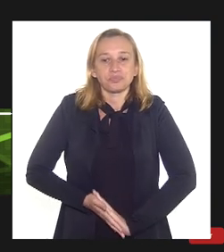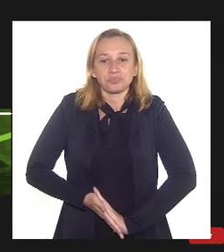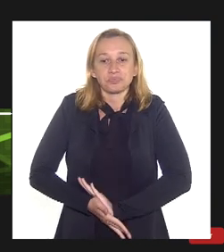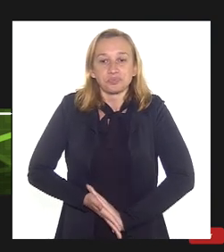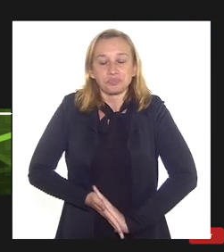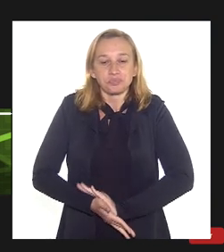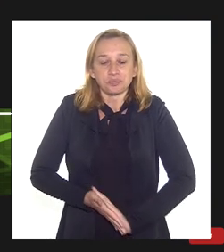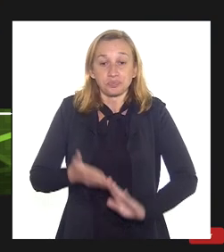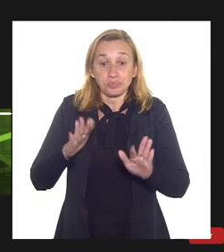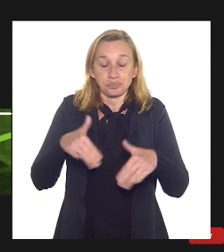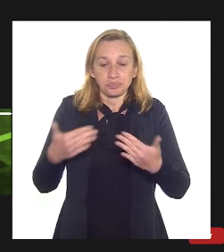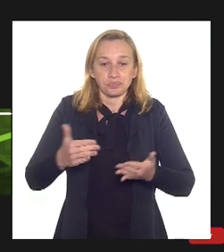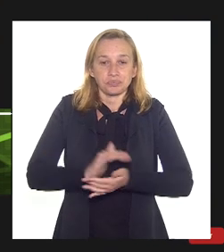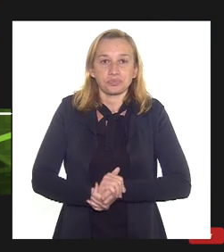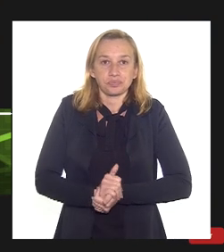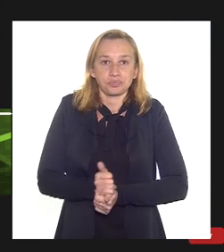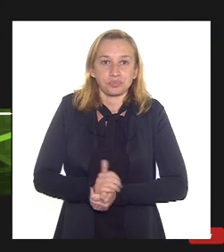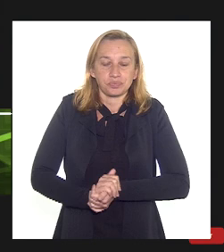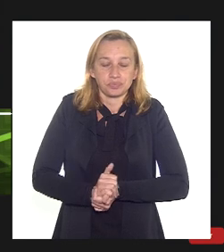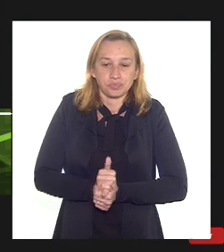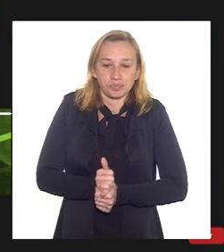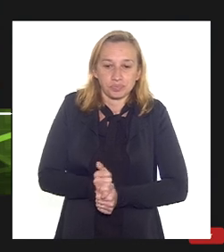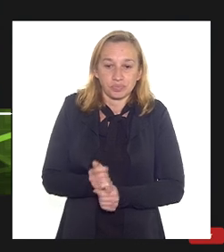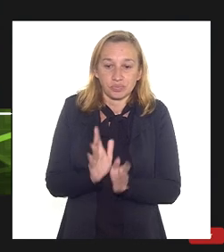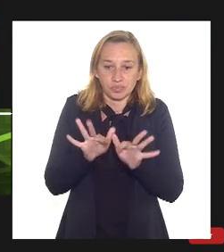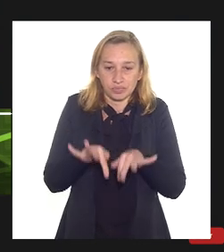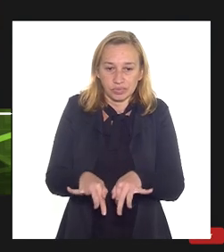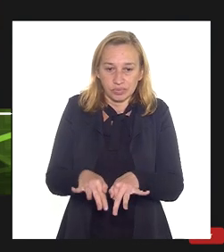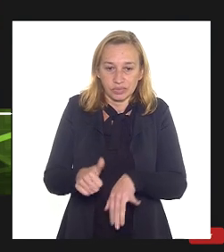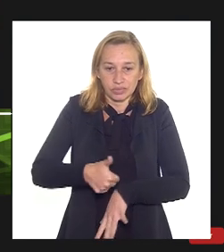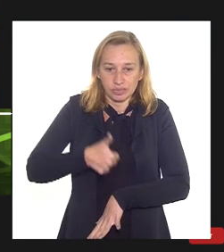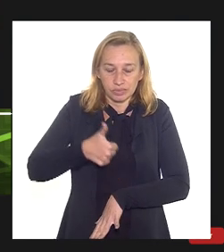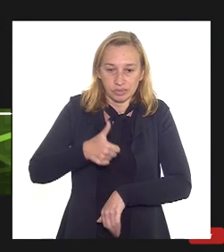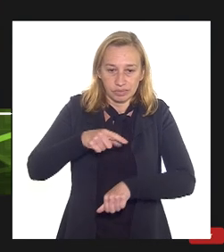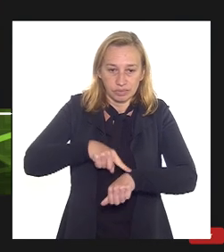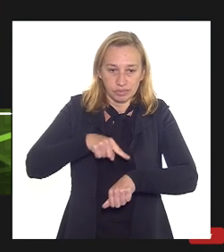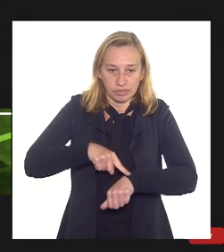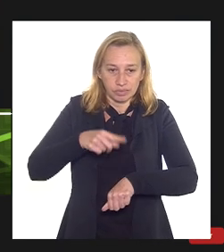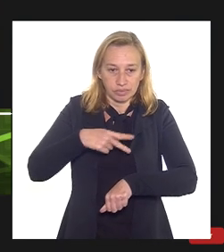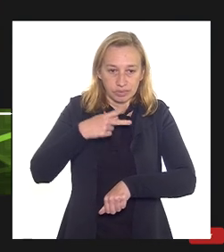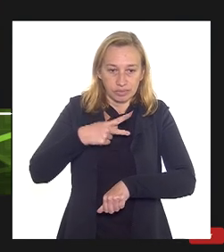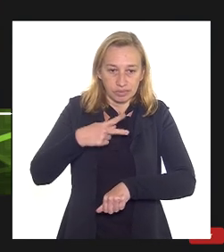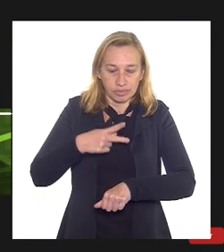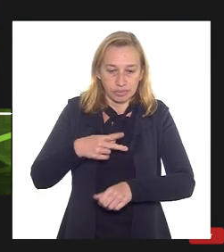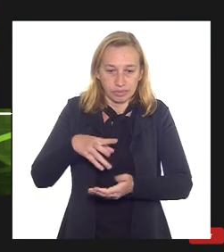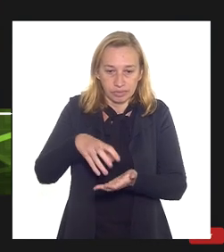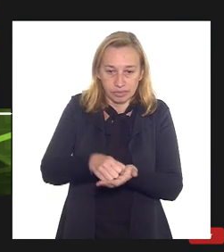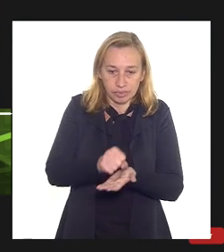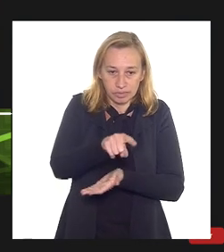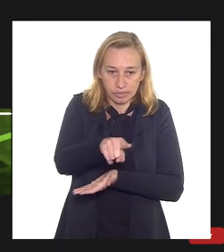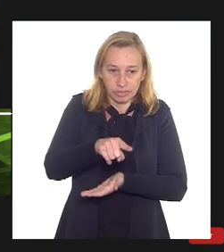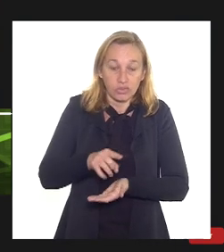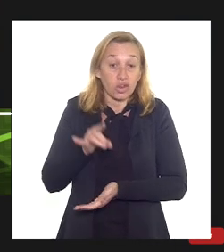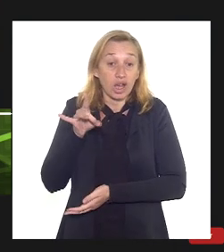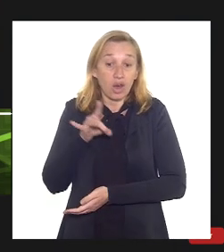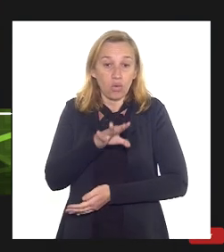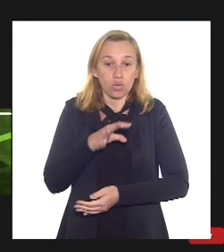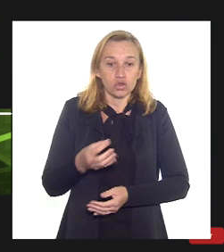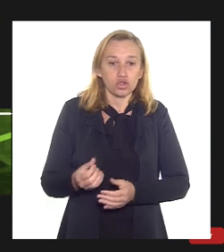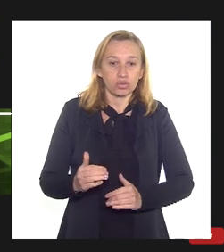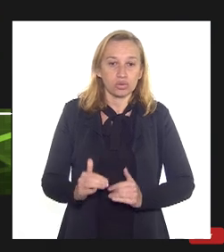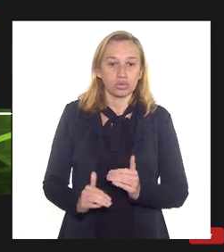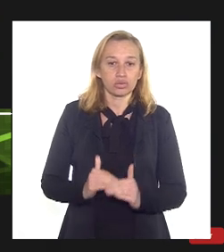Então, aqui, eu vou finalizar essa primeira parte falando um pouco da obra e desses prazos, mostrando aí a última evolução que está